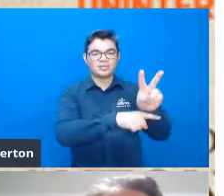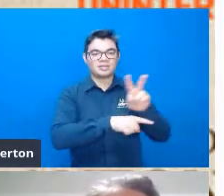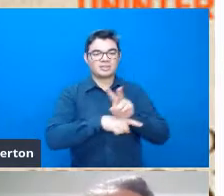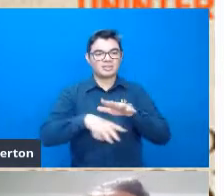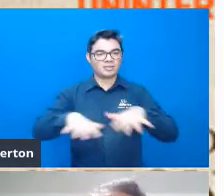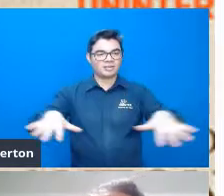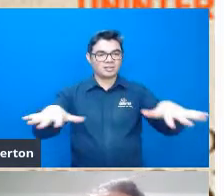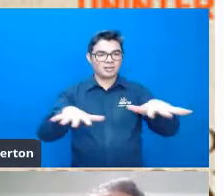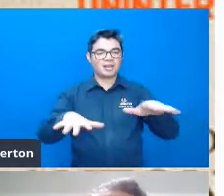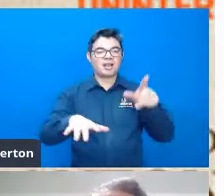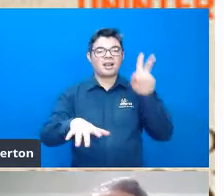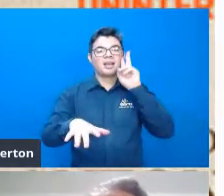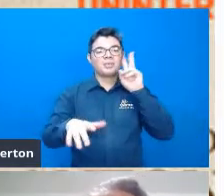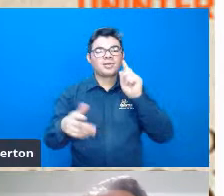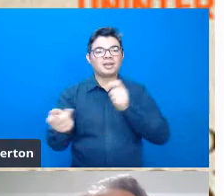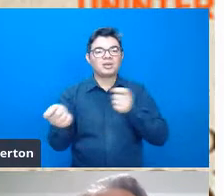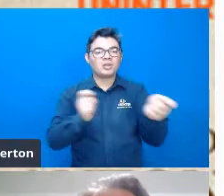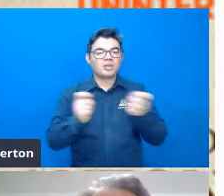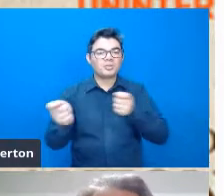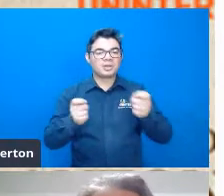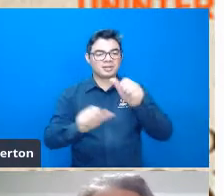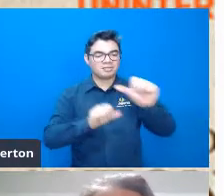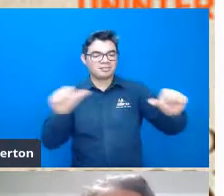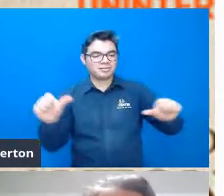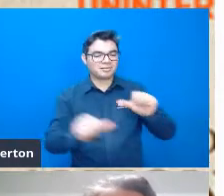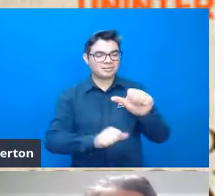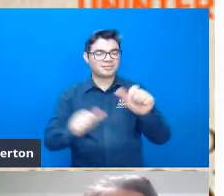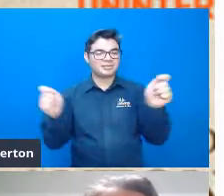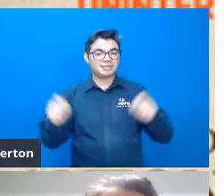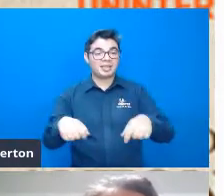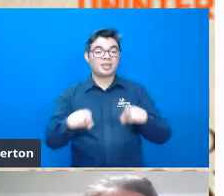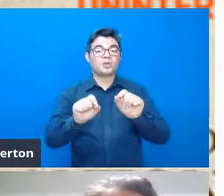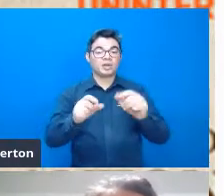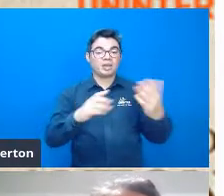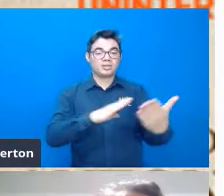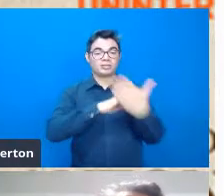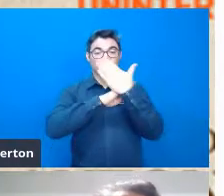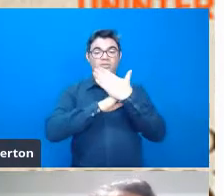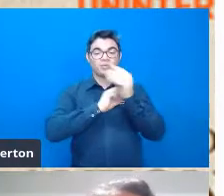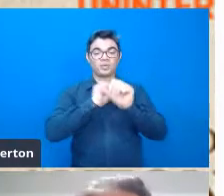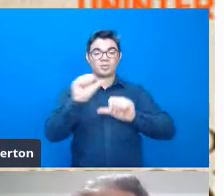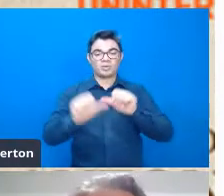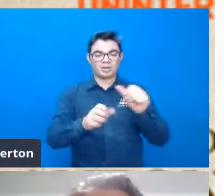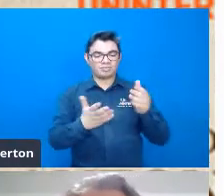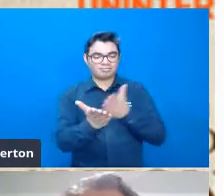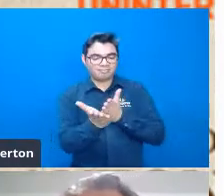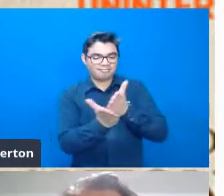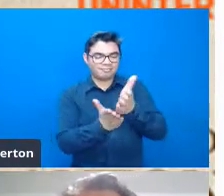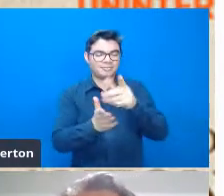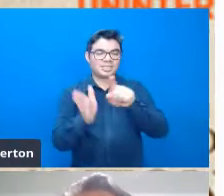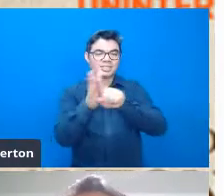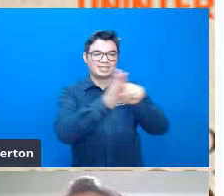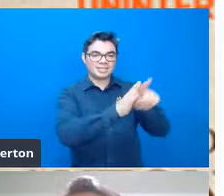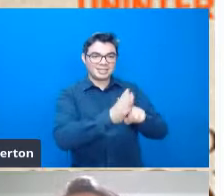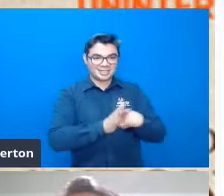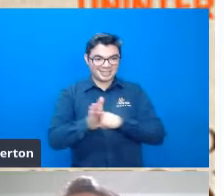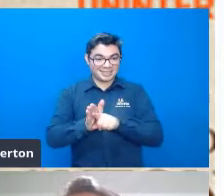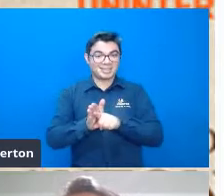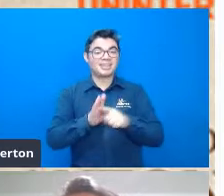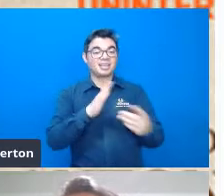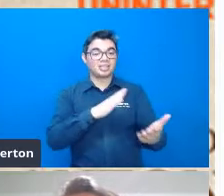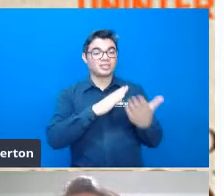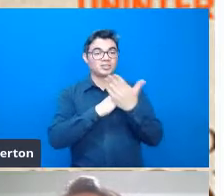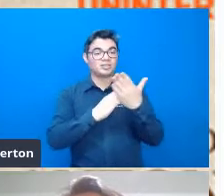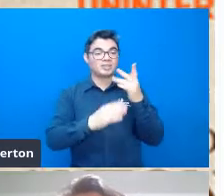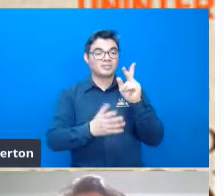da transição econômica que os Estados Unidos estavam passando. Isso que possibilitou a ele mudar o rumo da pesquisa dele e que culminou, na